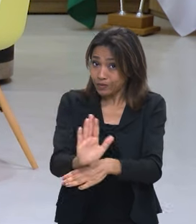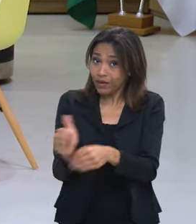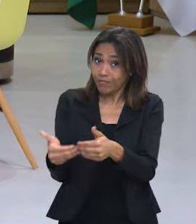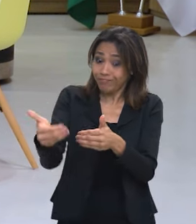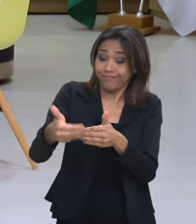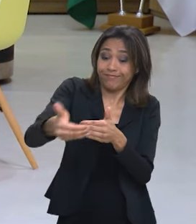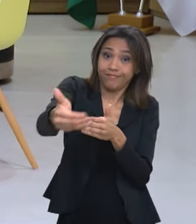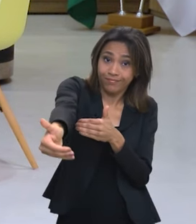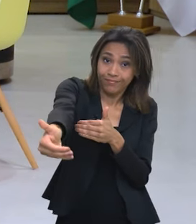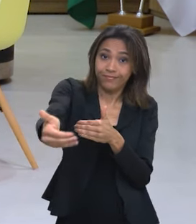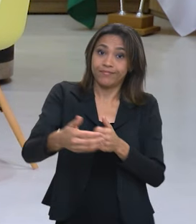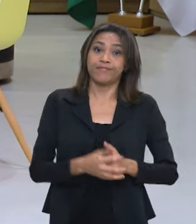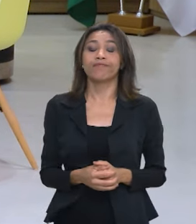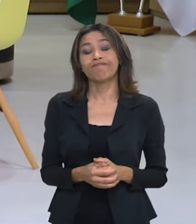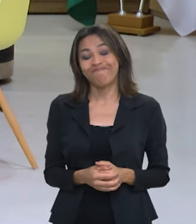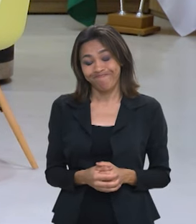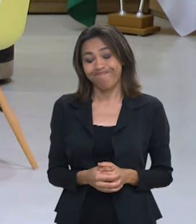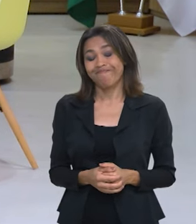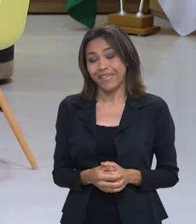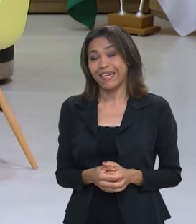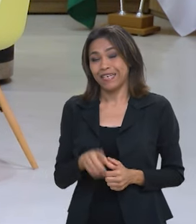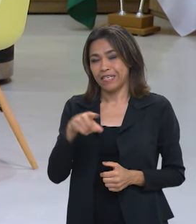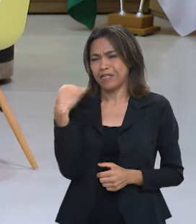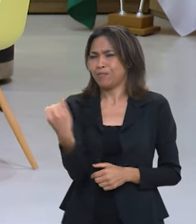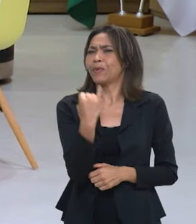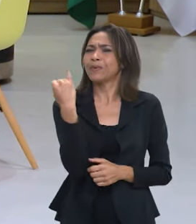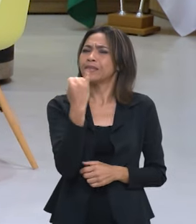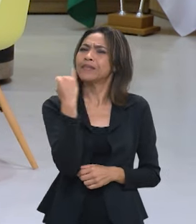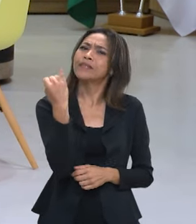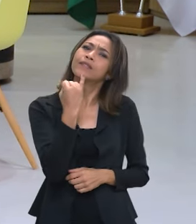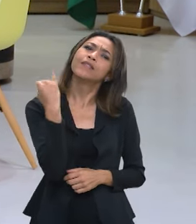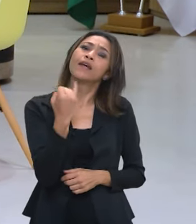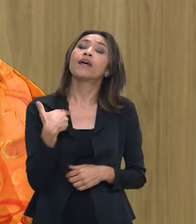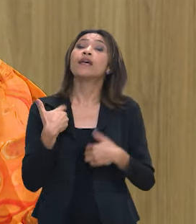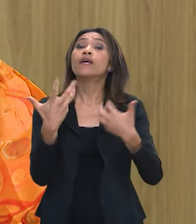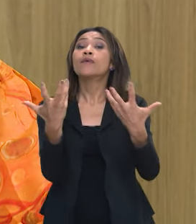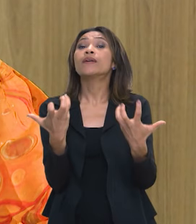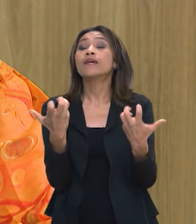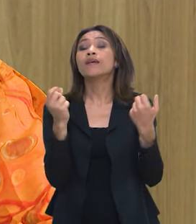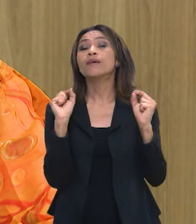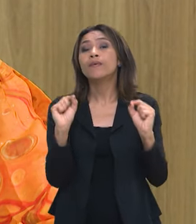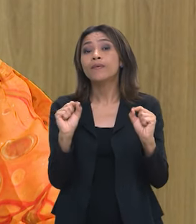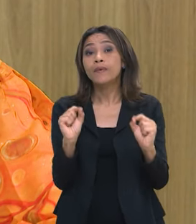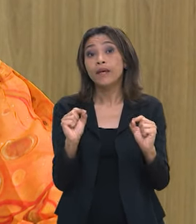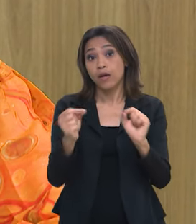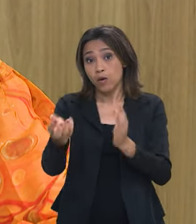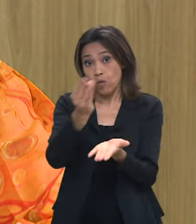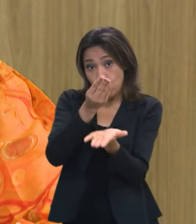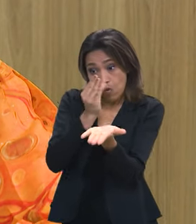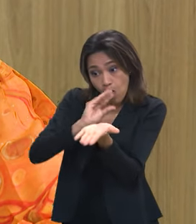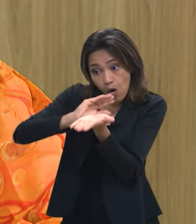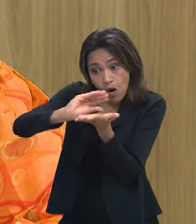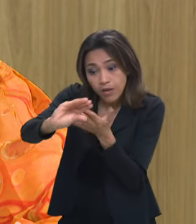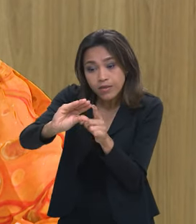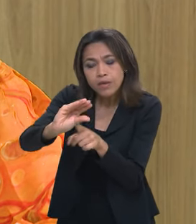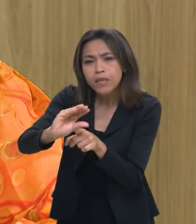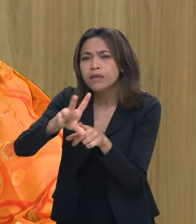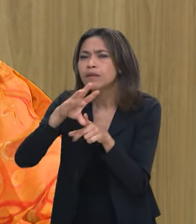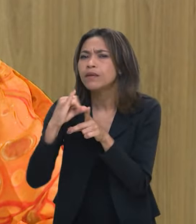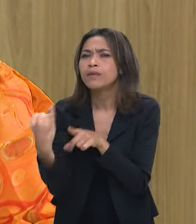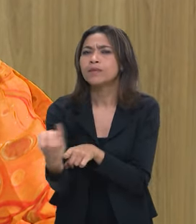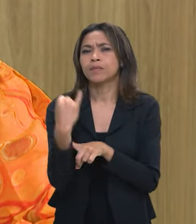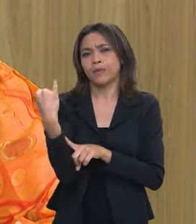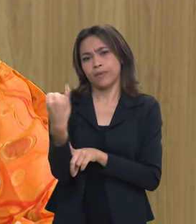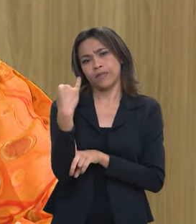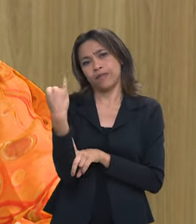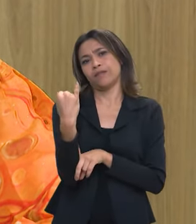muita diferença daqui para frente sem dúvida é fundamental até eu queria só Carol o orçamento é um aspecto